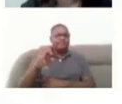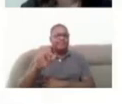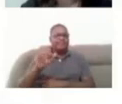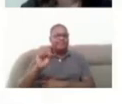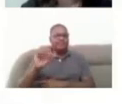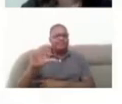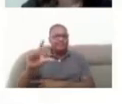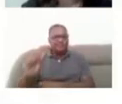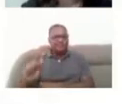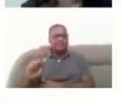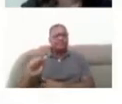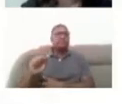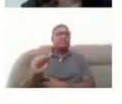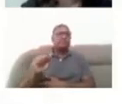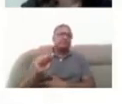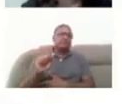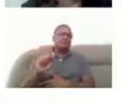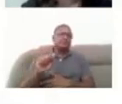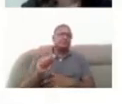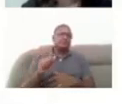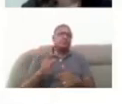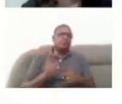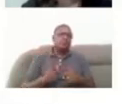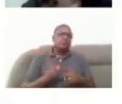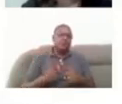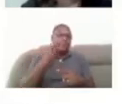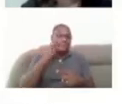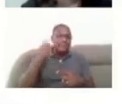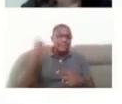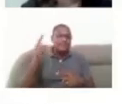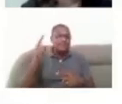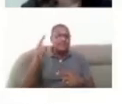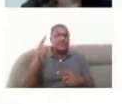acho que num primeiro momento quando pensamos em inclusão,